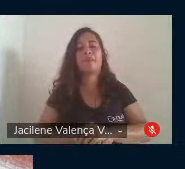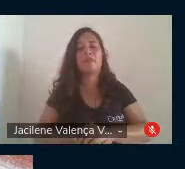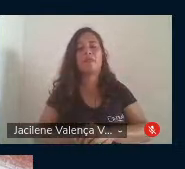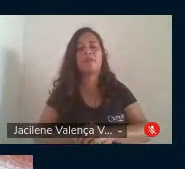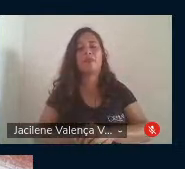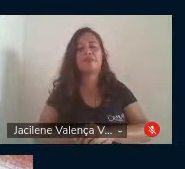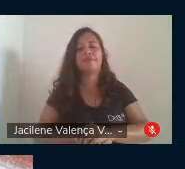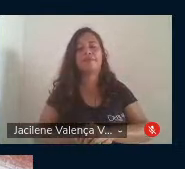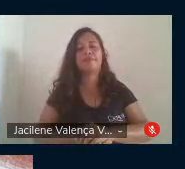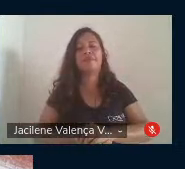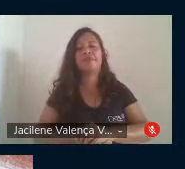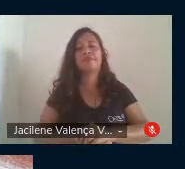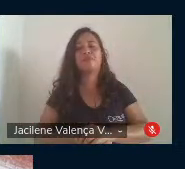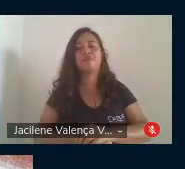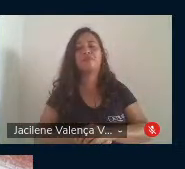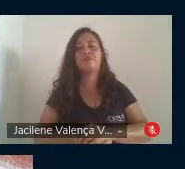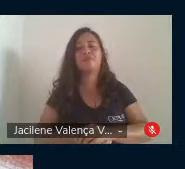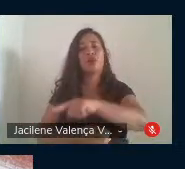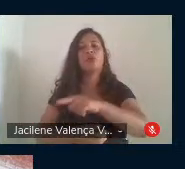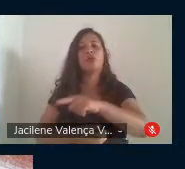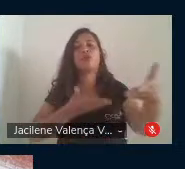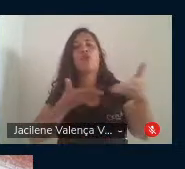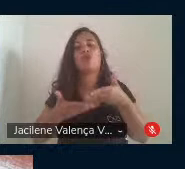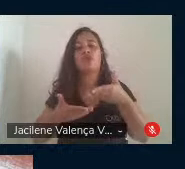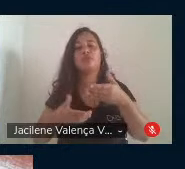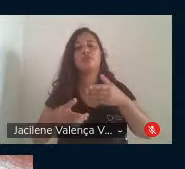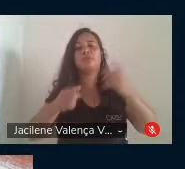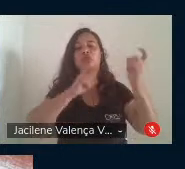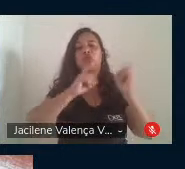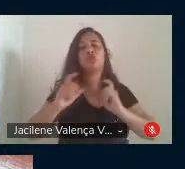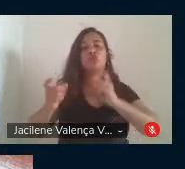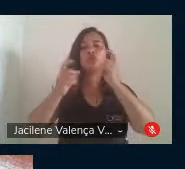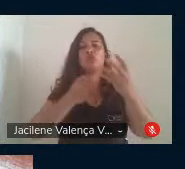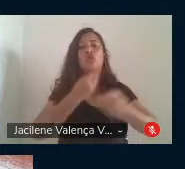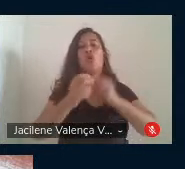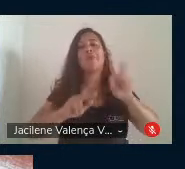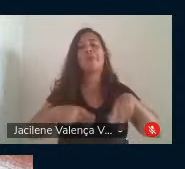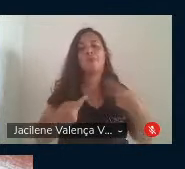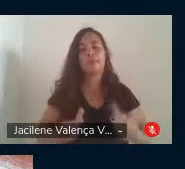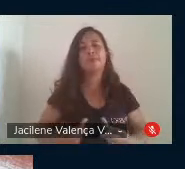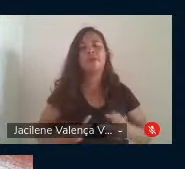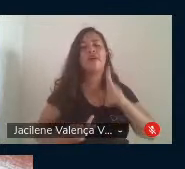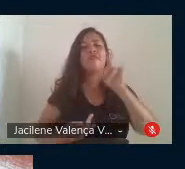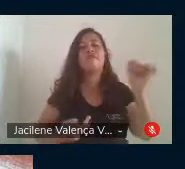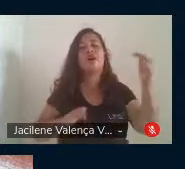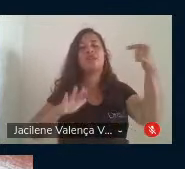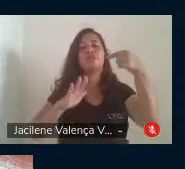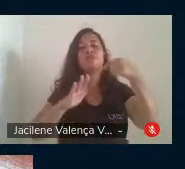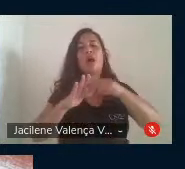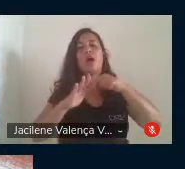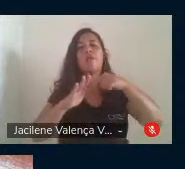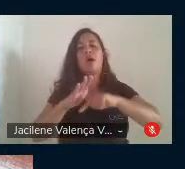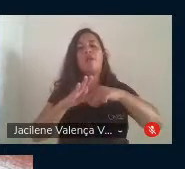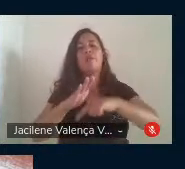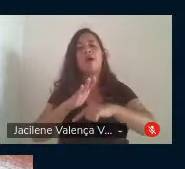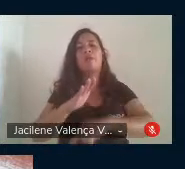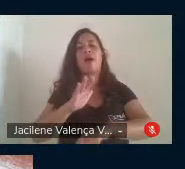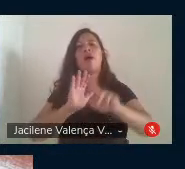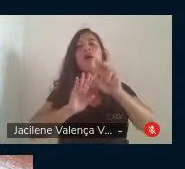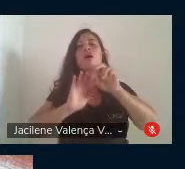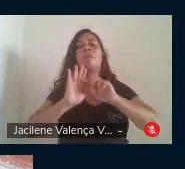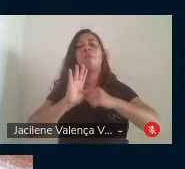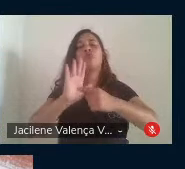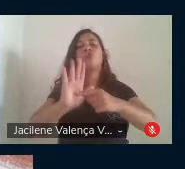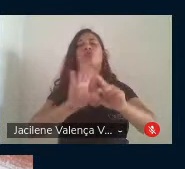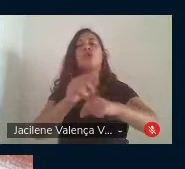esse convite aqui para discutir a questão da humanização, ele vai se aprofundando, trazendo aqui questões